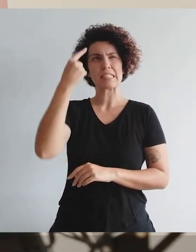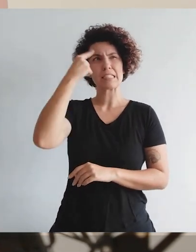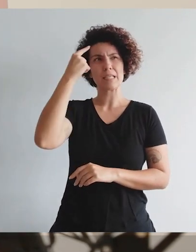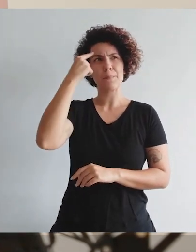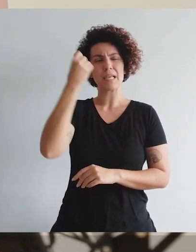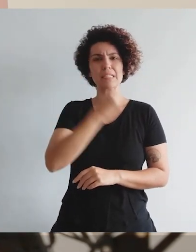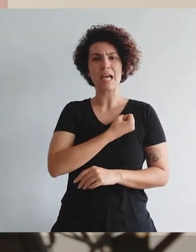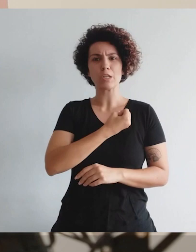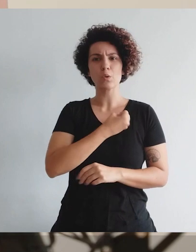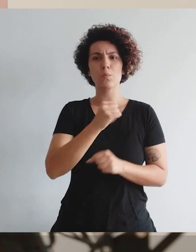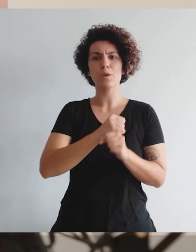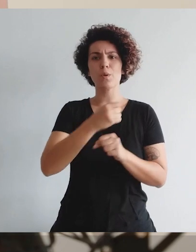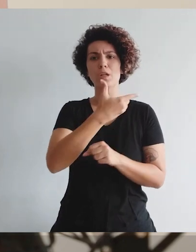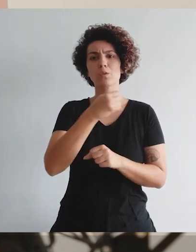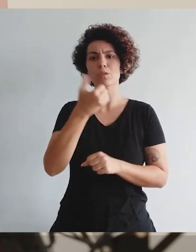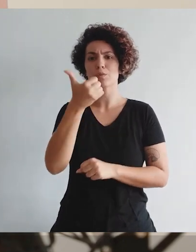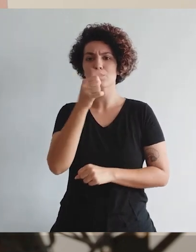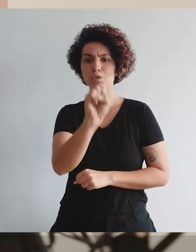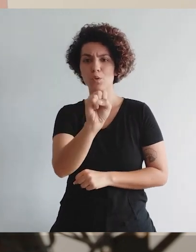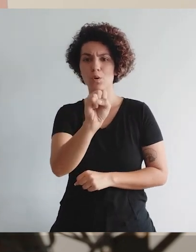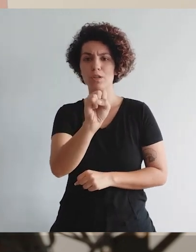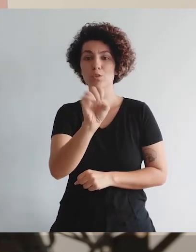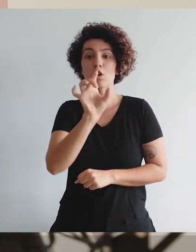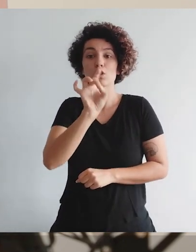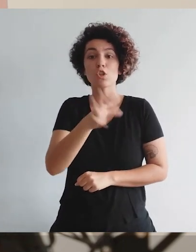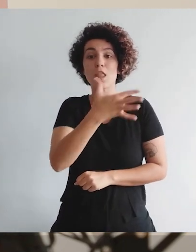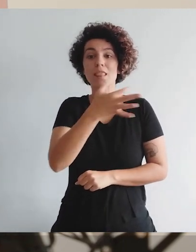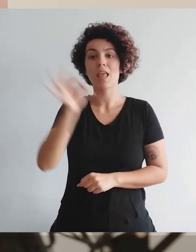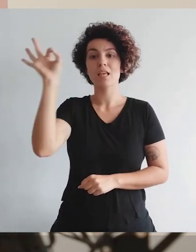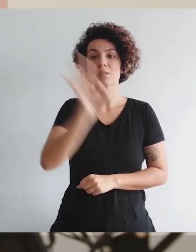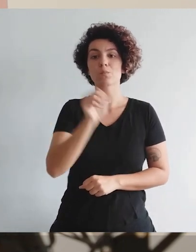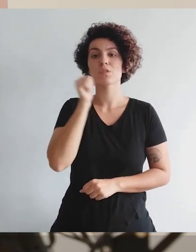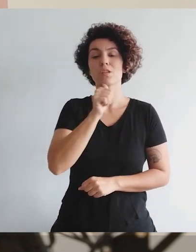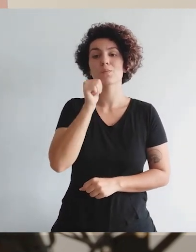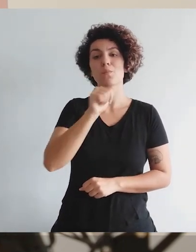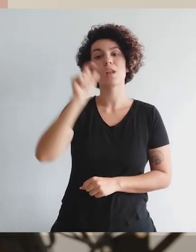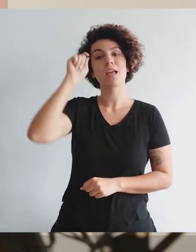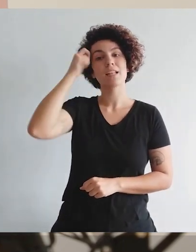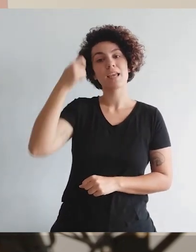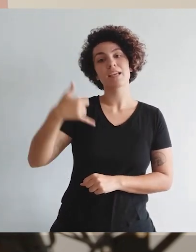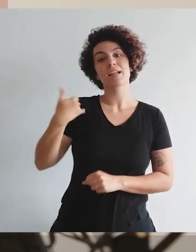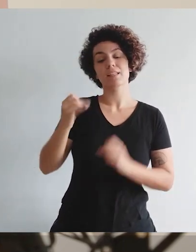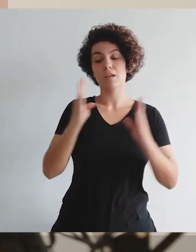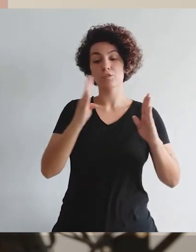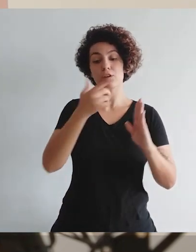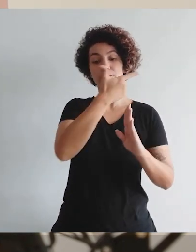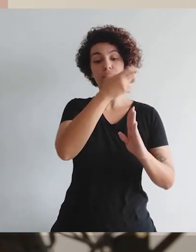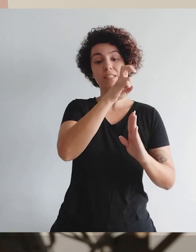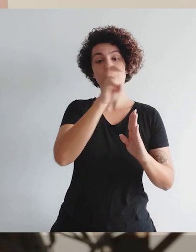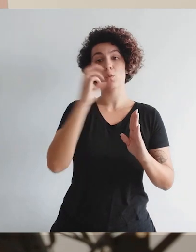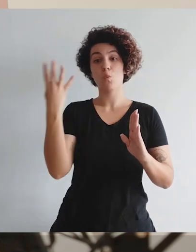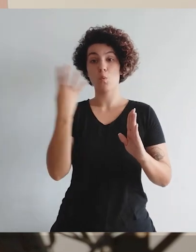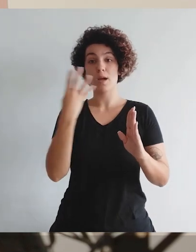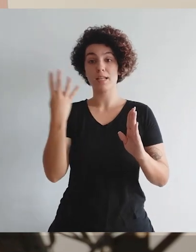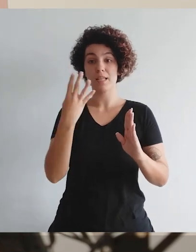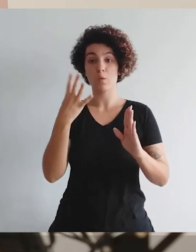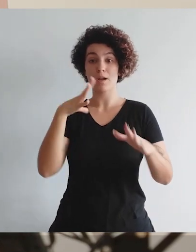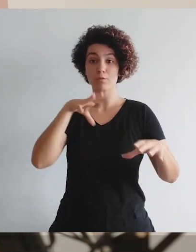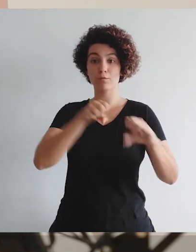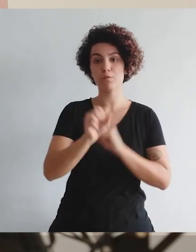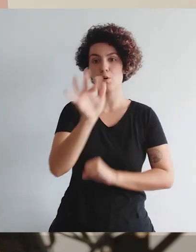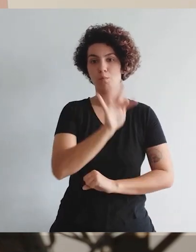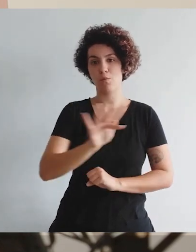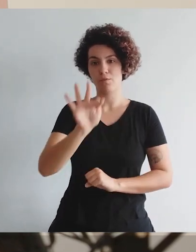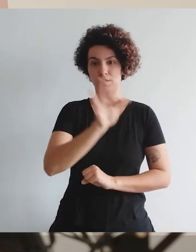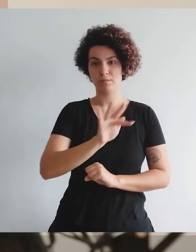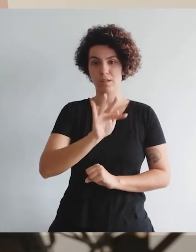Quando a gente pensa em dados de 2018, só 10% das mulheres negras com idade entre 25 e 44 anos concluíram o ensino